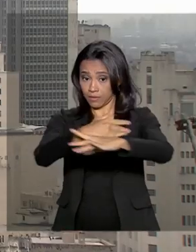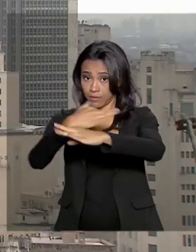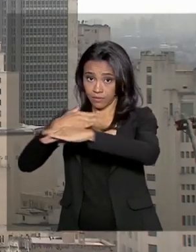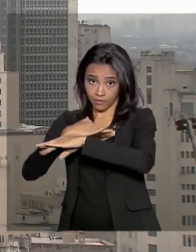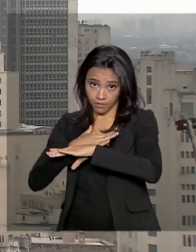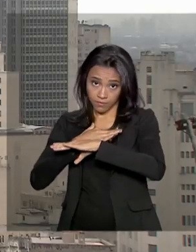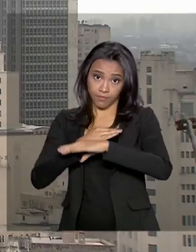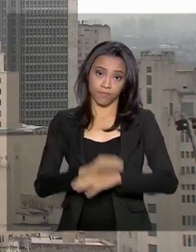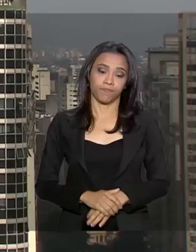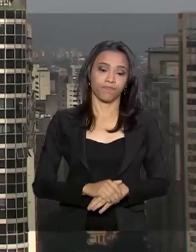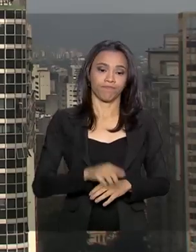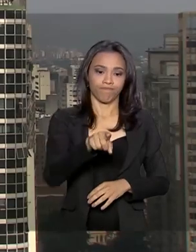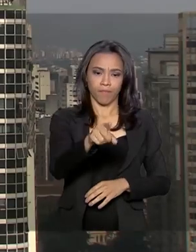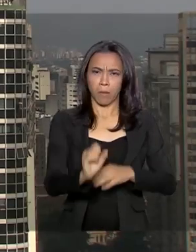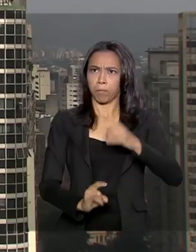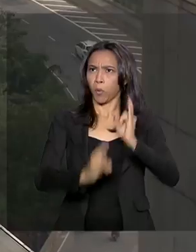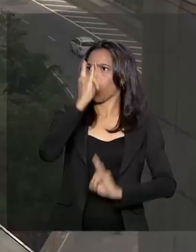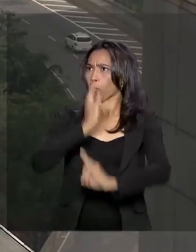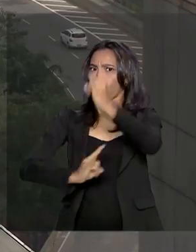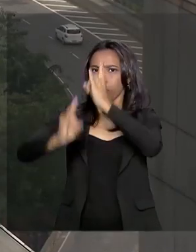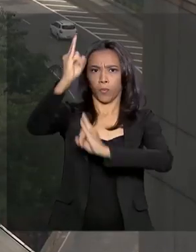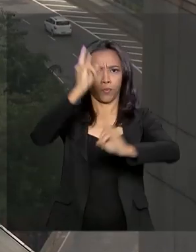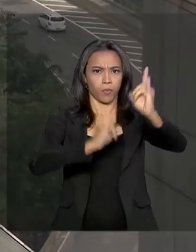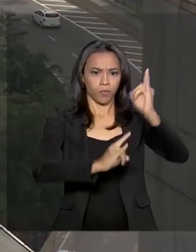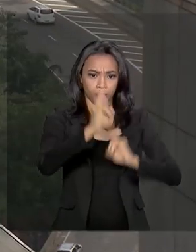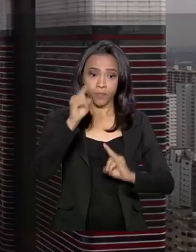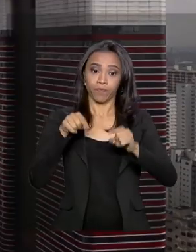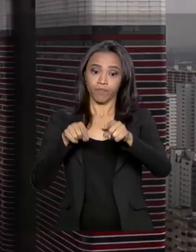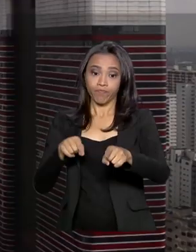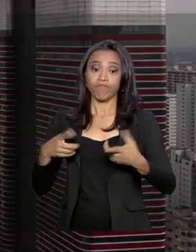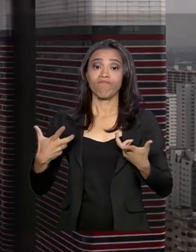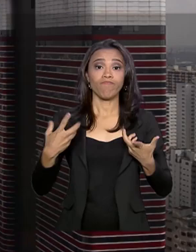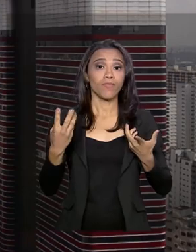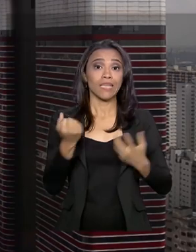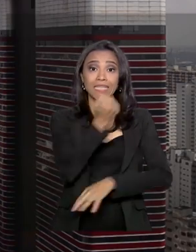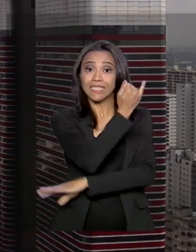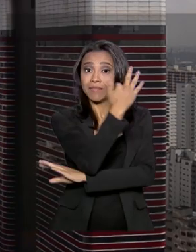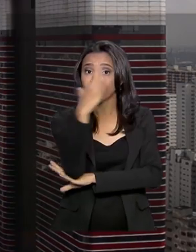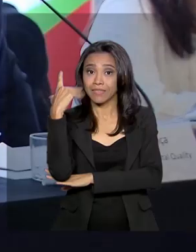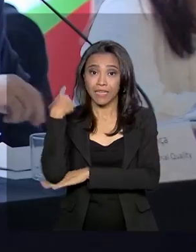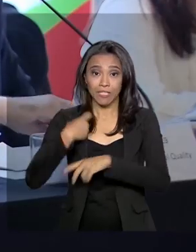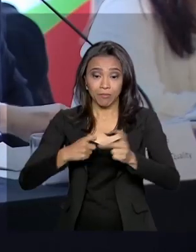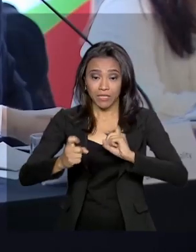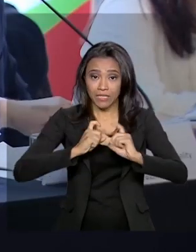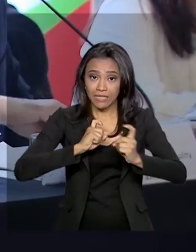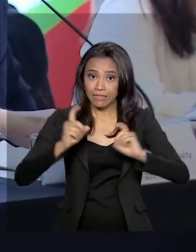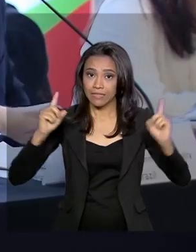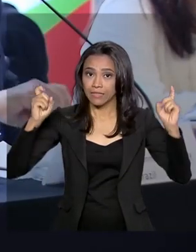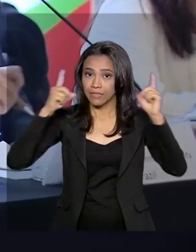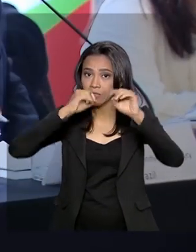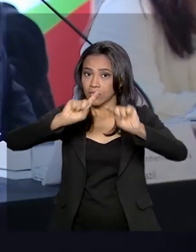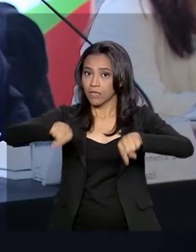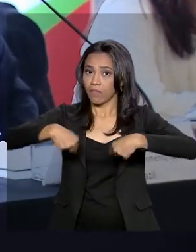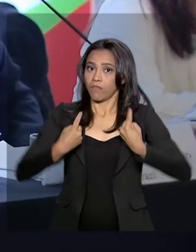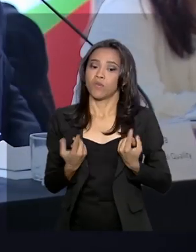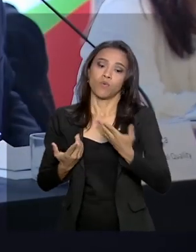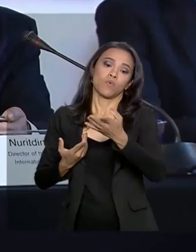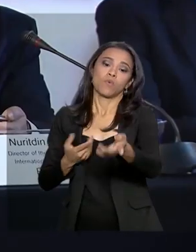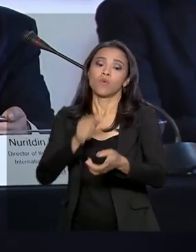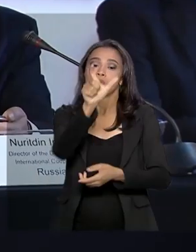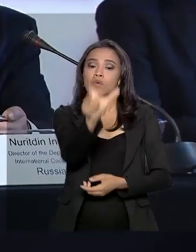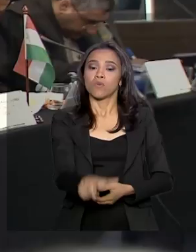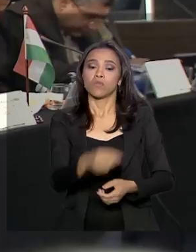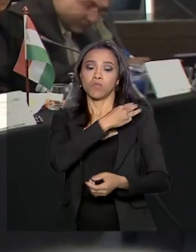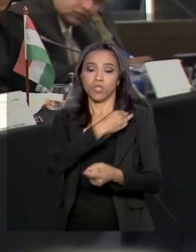Se a selva é de pedra, a gestão do meio ambiente se torna um grande desafio. Os ministros do meio ambiente de Brasil,